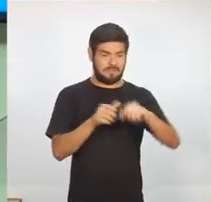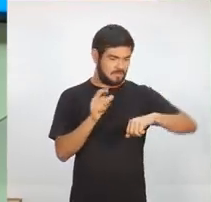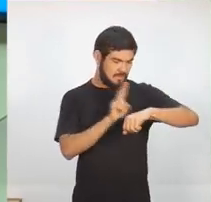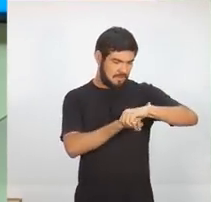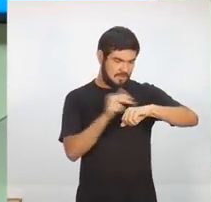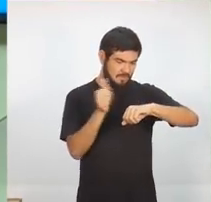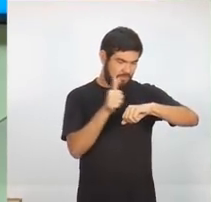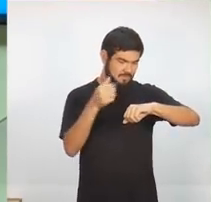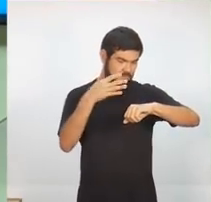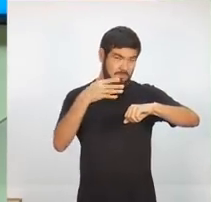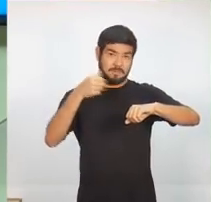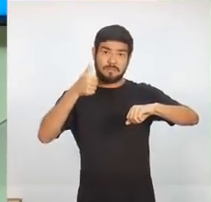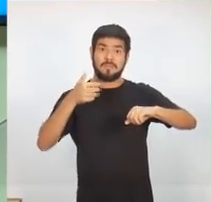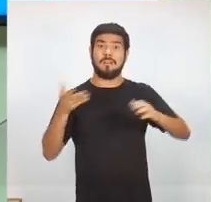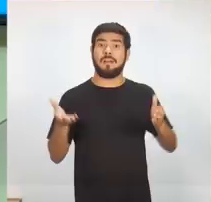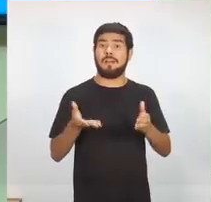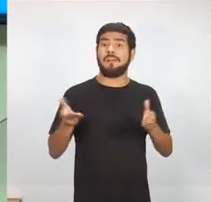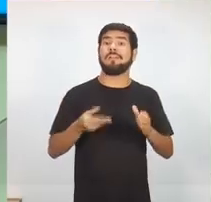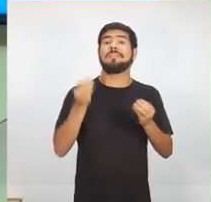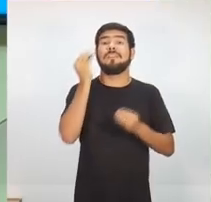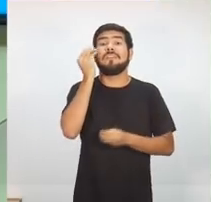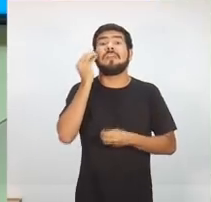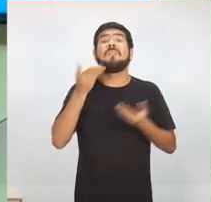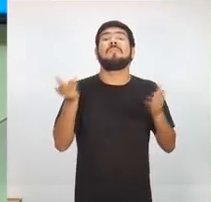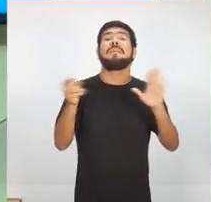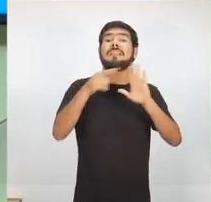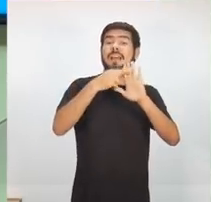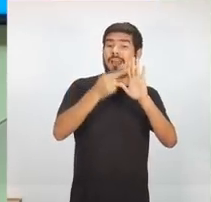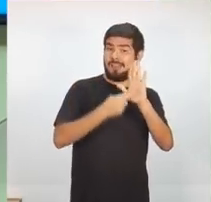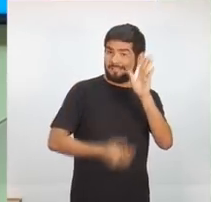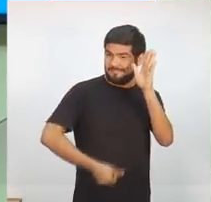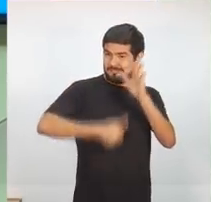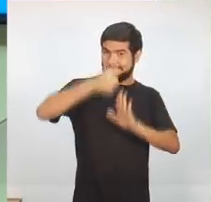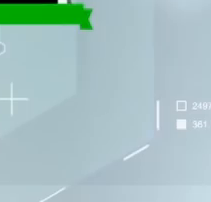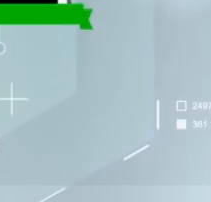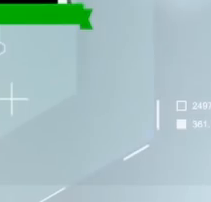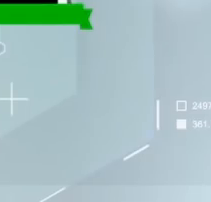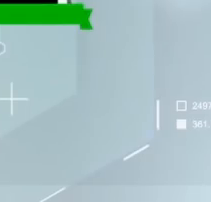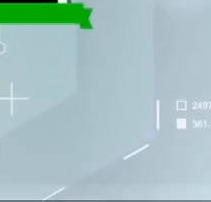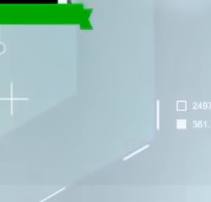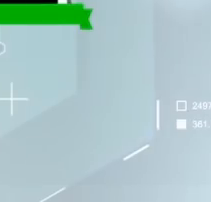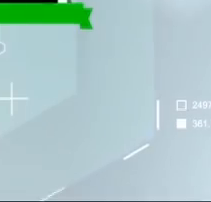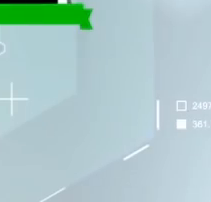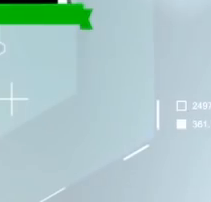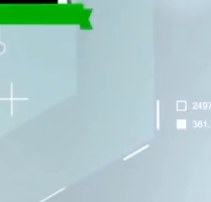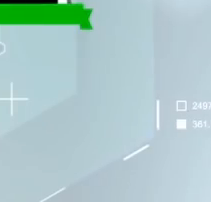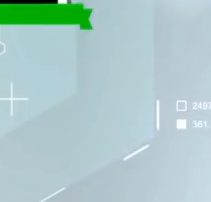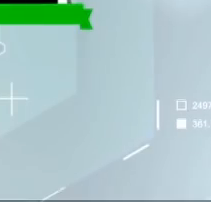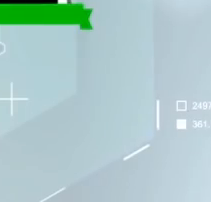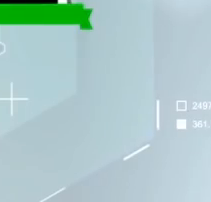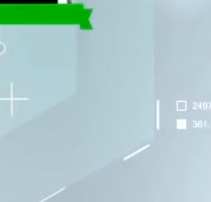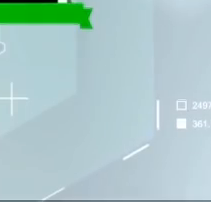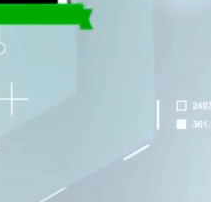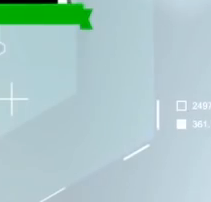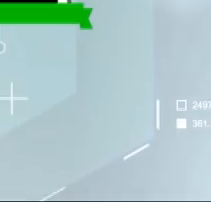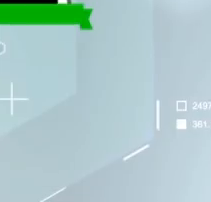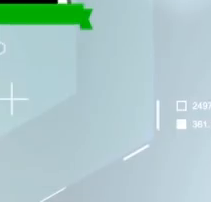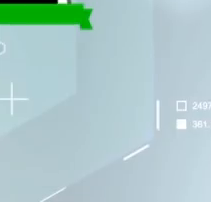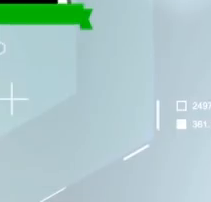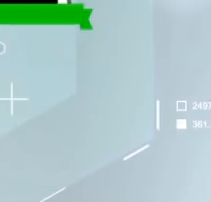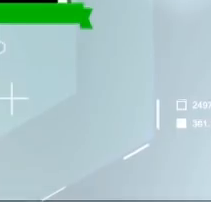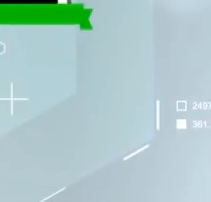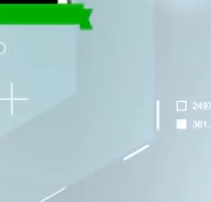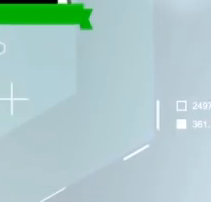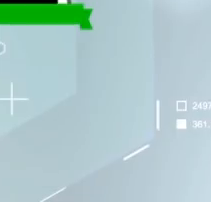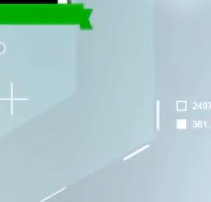nesse momento, a gente vai acompanhar quais são as regras desse primeiro bloco. No primeiro bloco, todos os candidatos terão